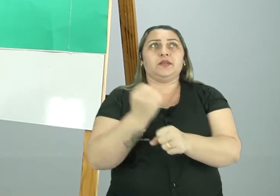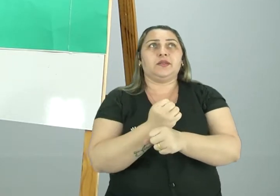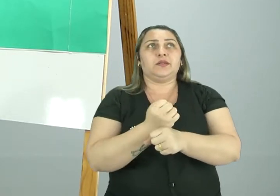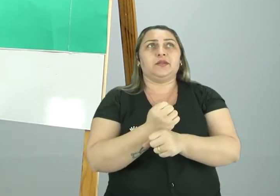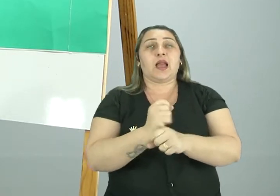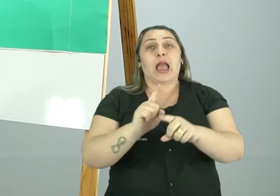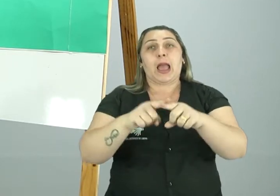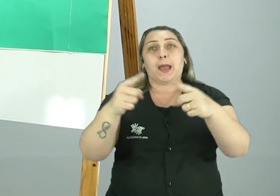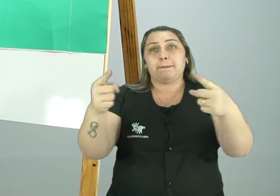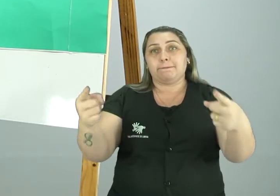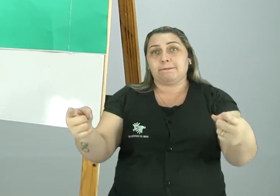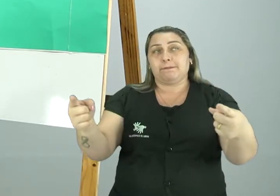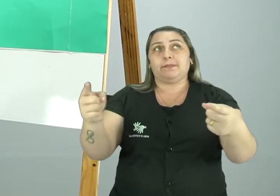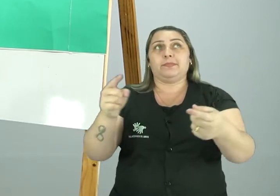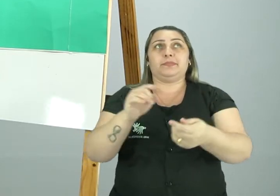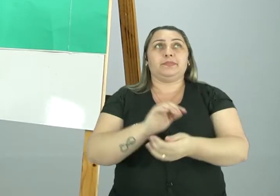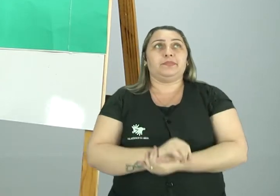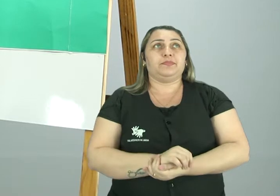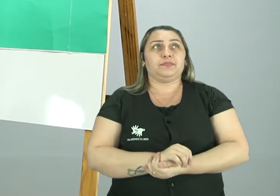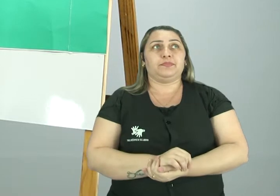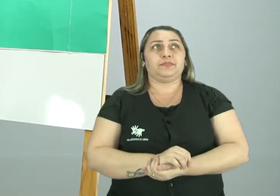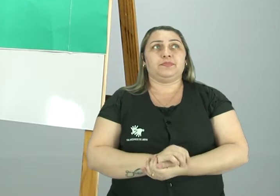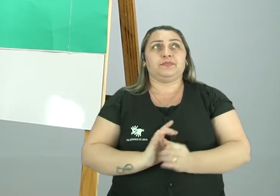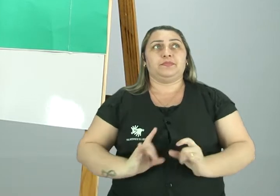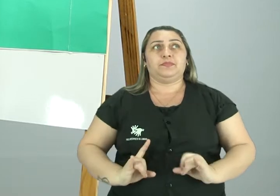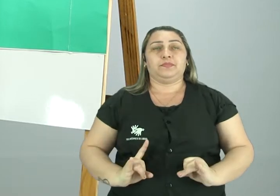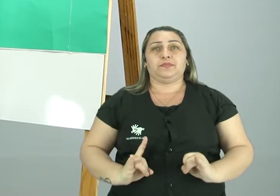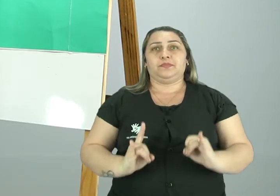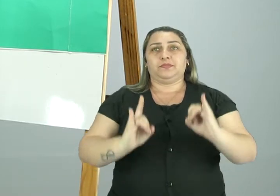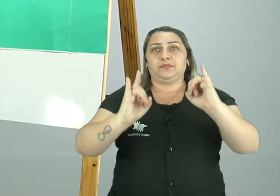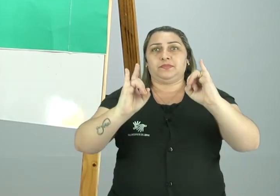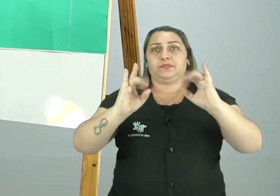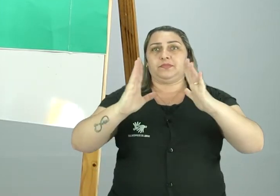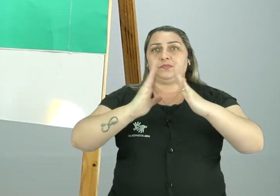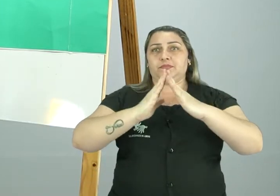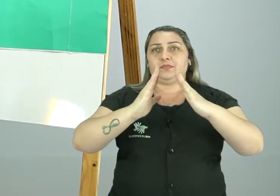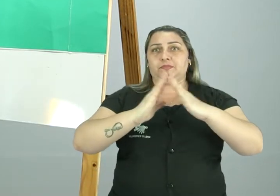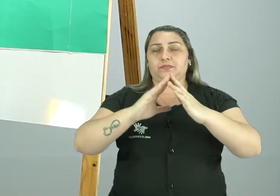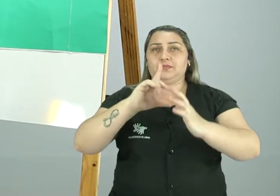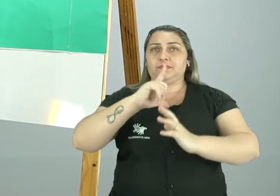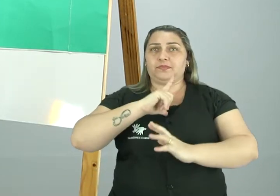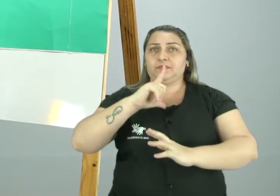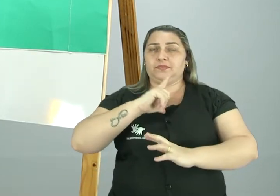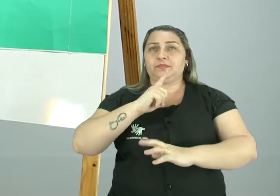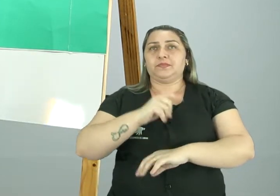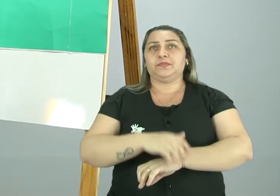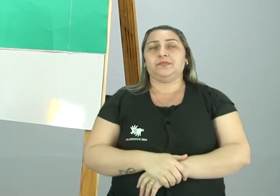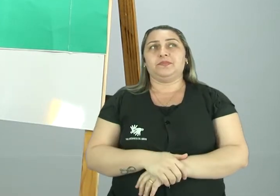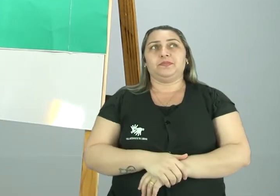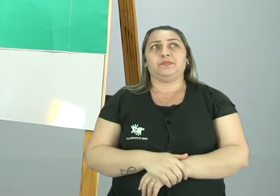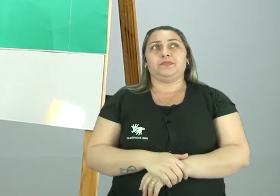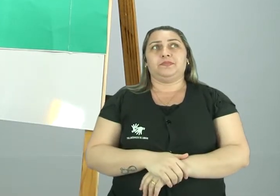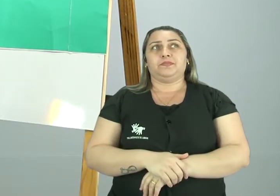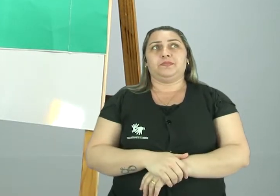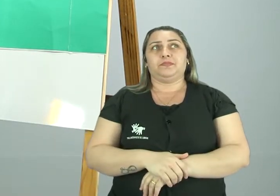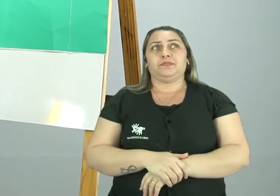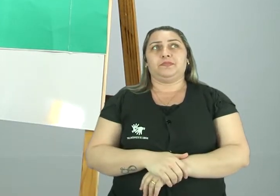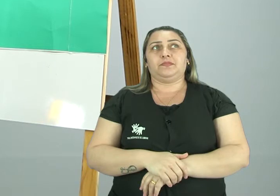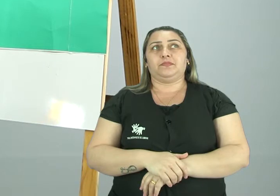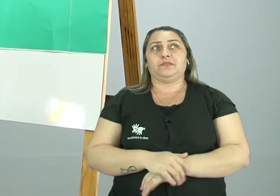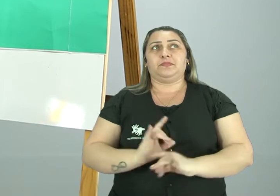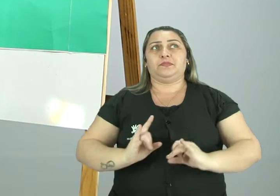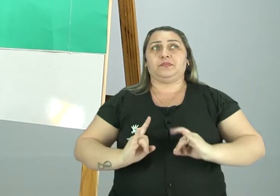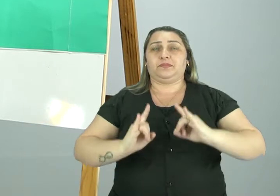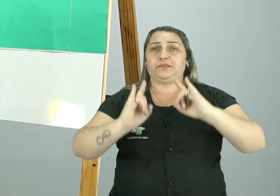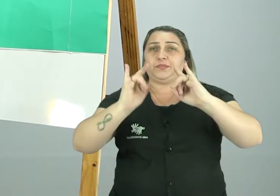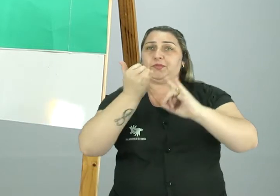mas além disso, desses edifícios, dessas casas que tem aqui, edifício não tem, né? Eu me